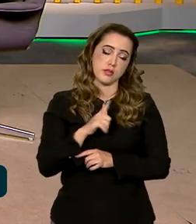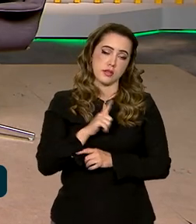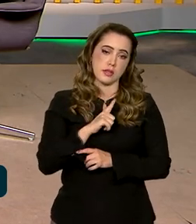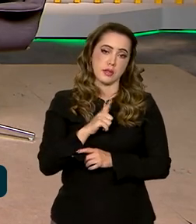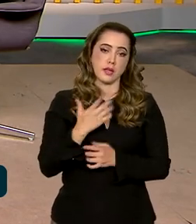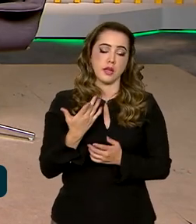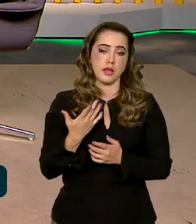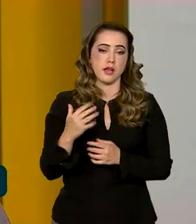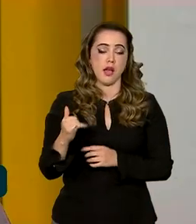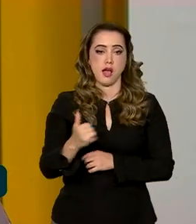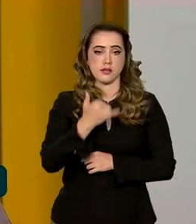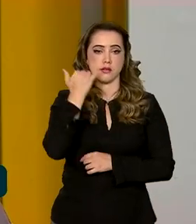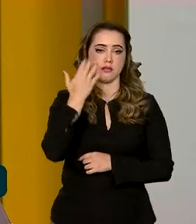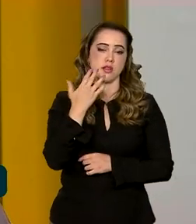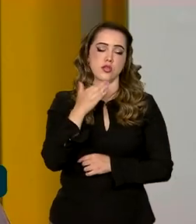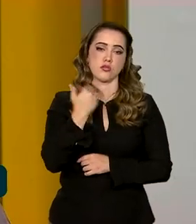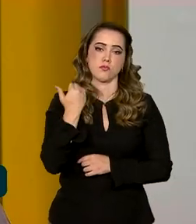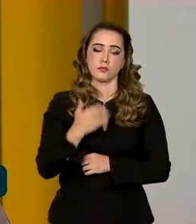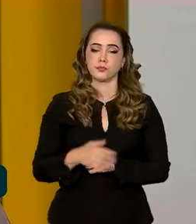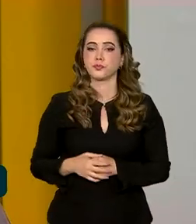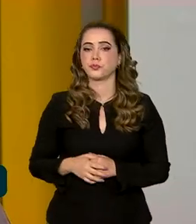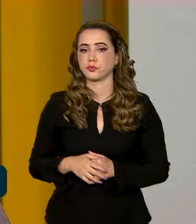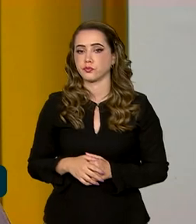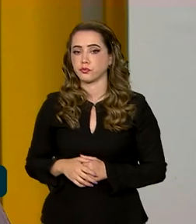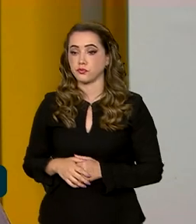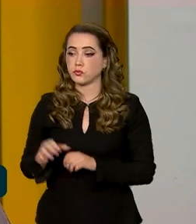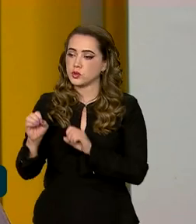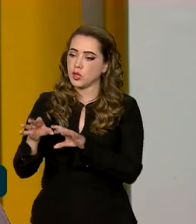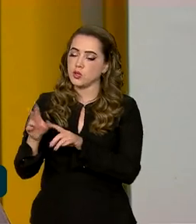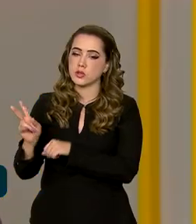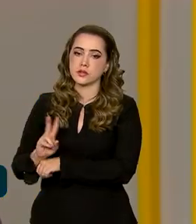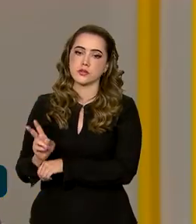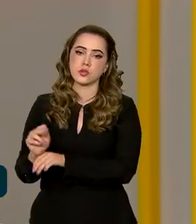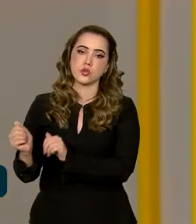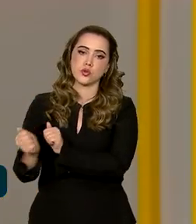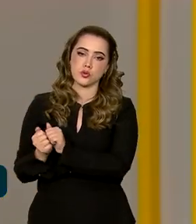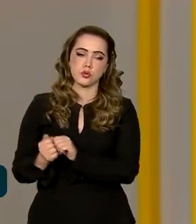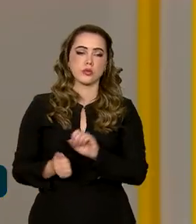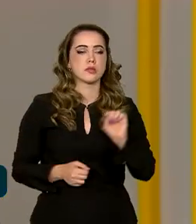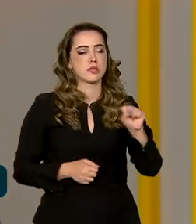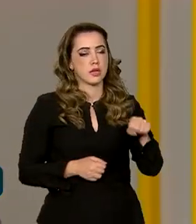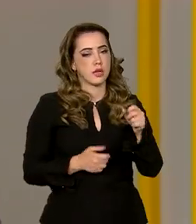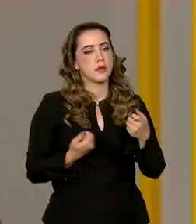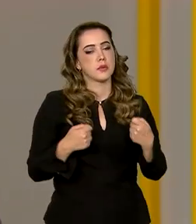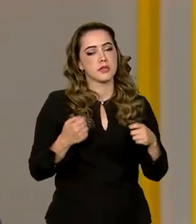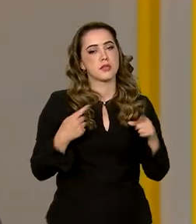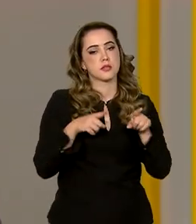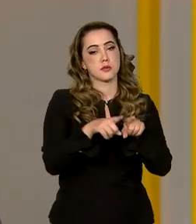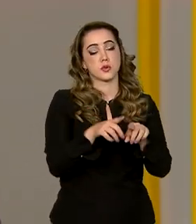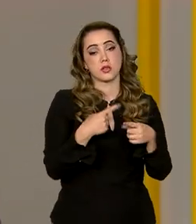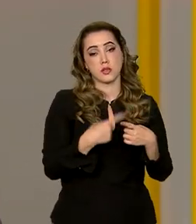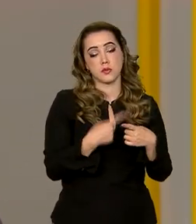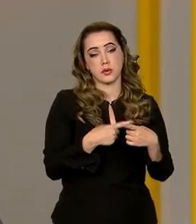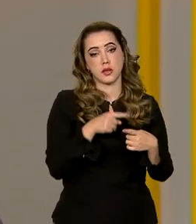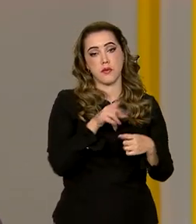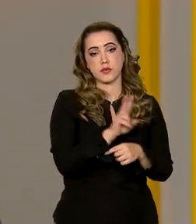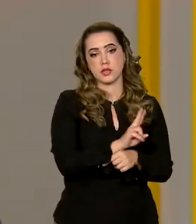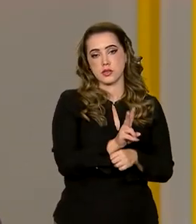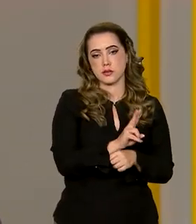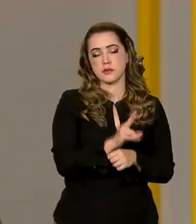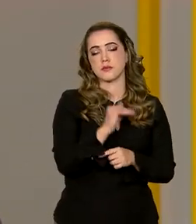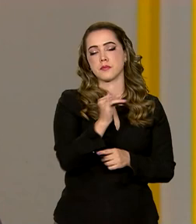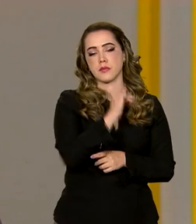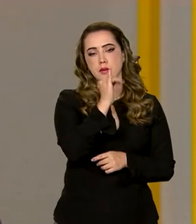fatais. Então, educação e fiscalização têm que andar juntas. Claro, são complementares. A fiscalização, claro, é sempre importante